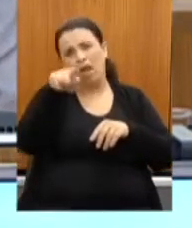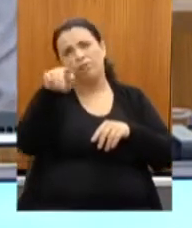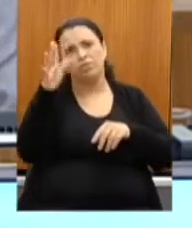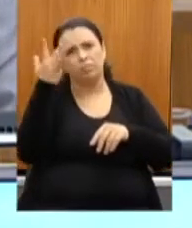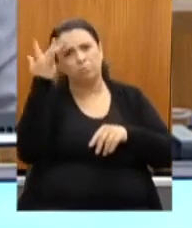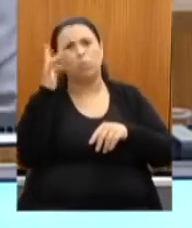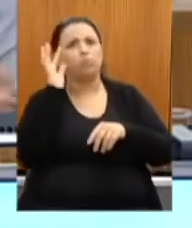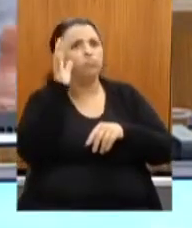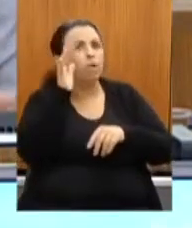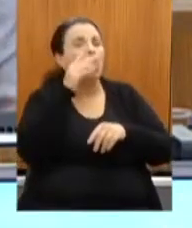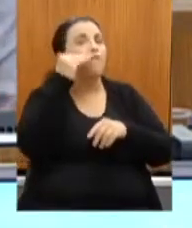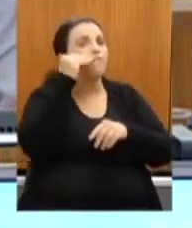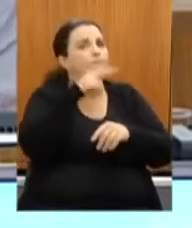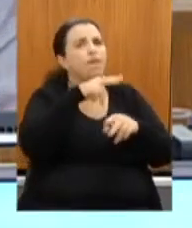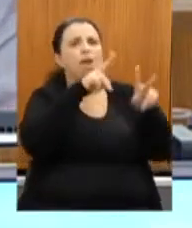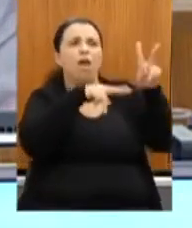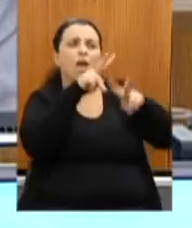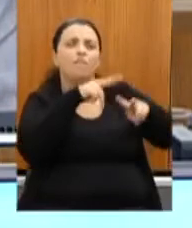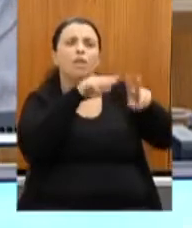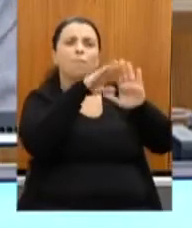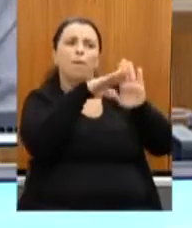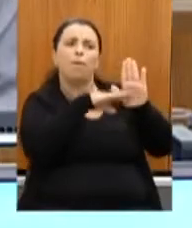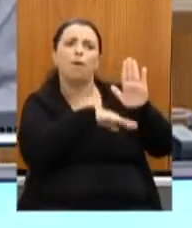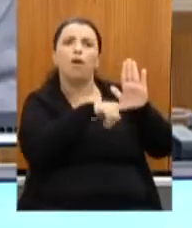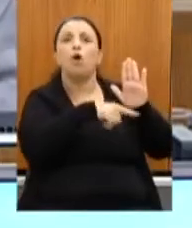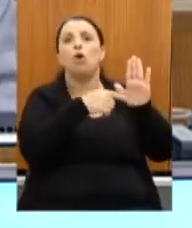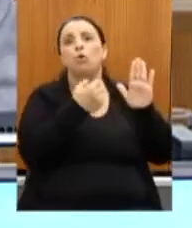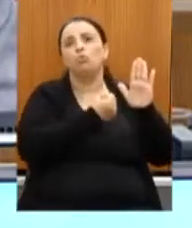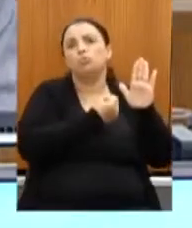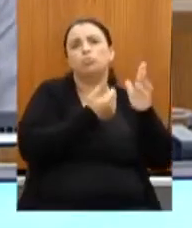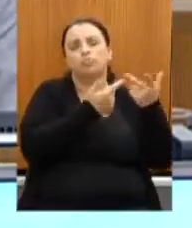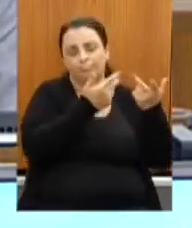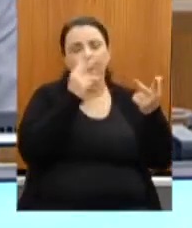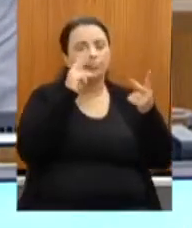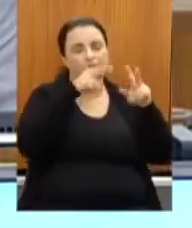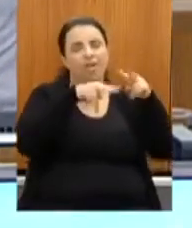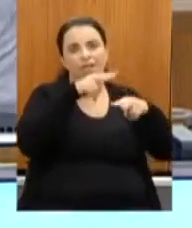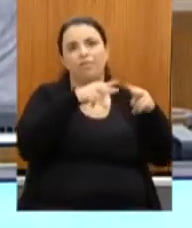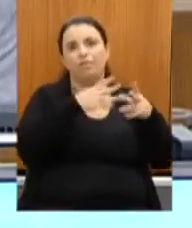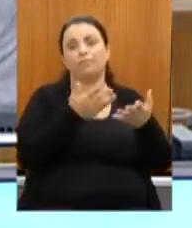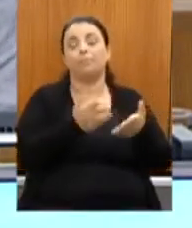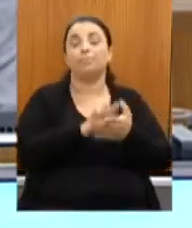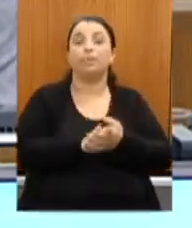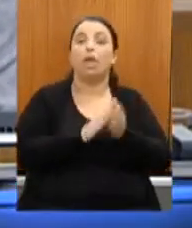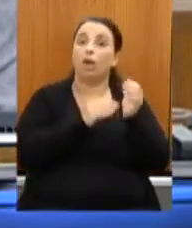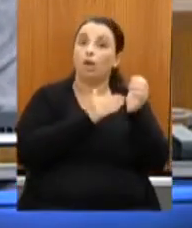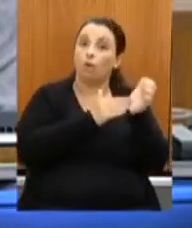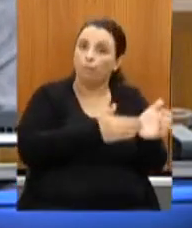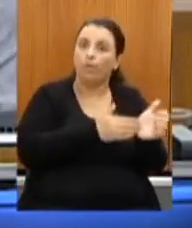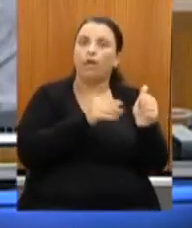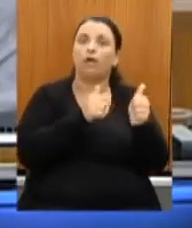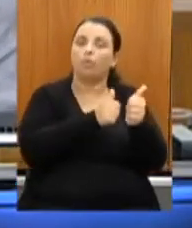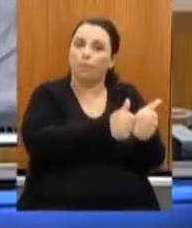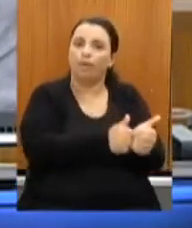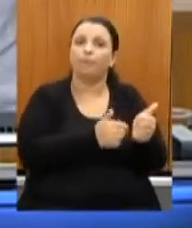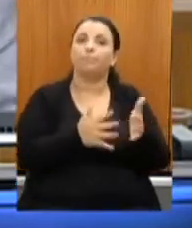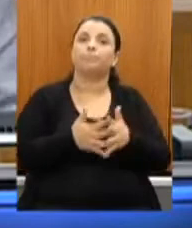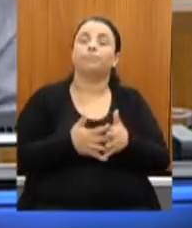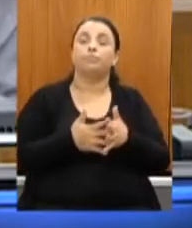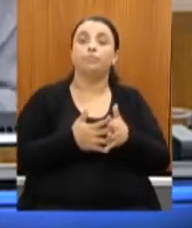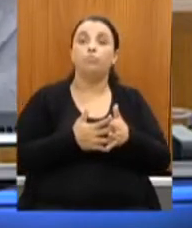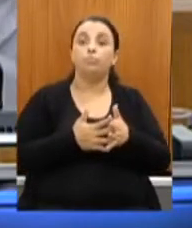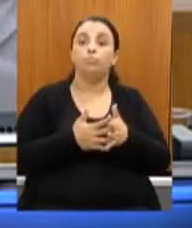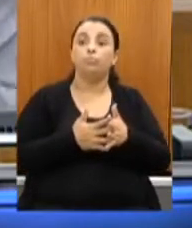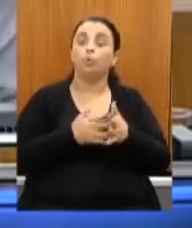de forma mais ampla, poder analisar os números. Bem, o ano realmente foi difícil, está sendo difícil, mas com a